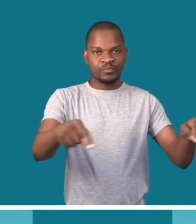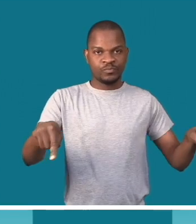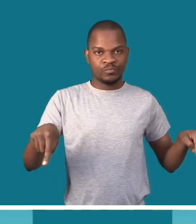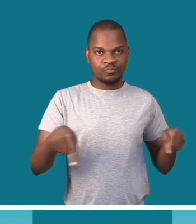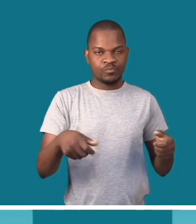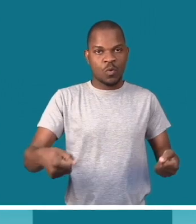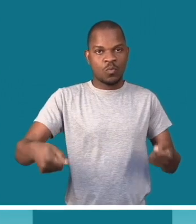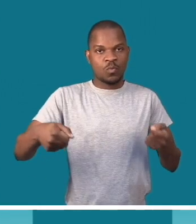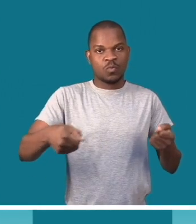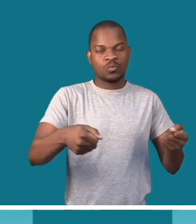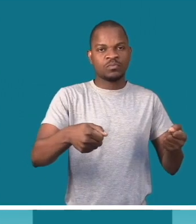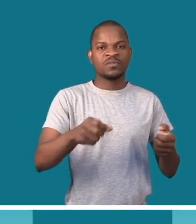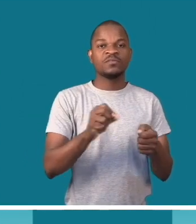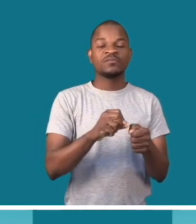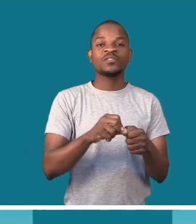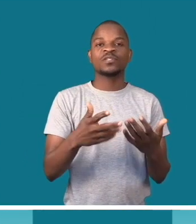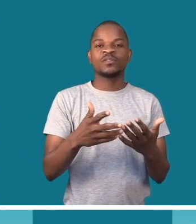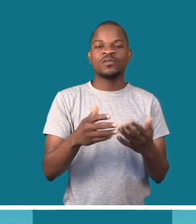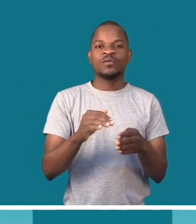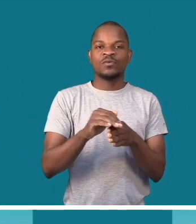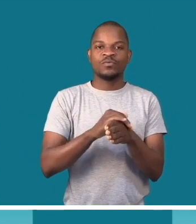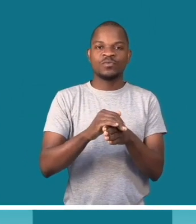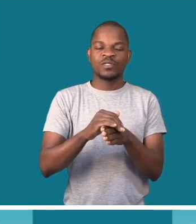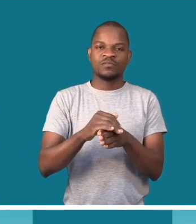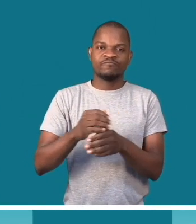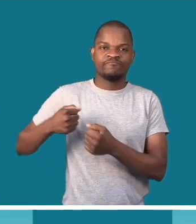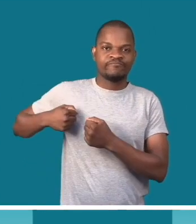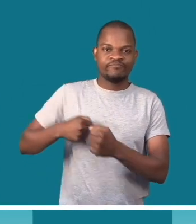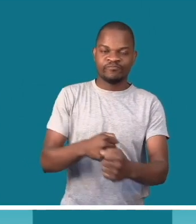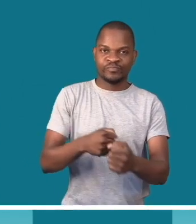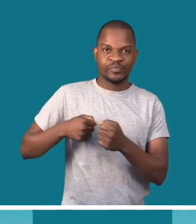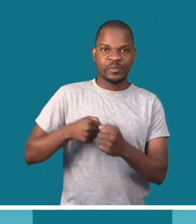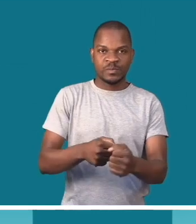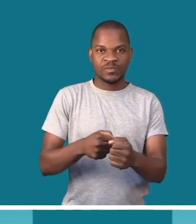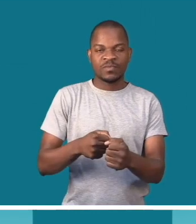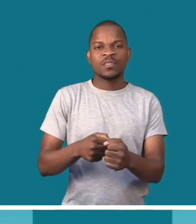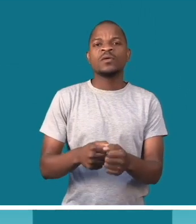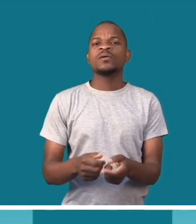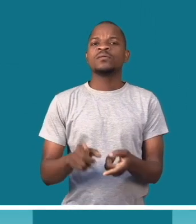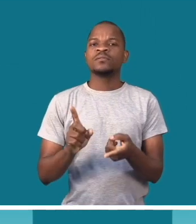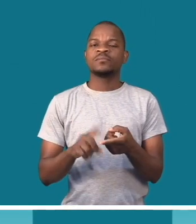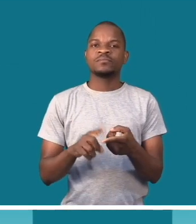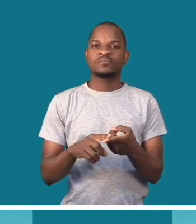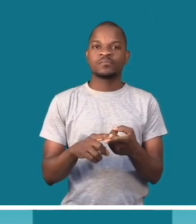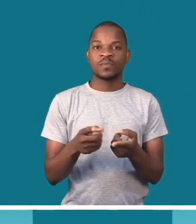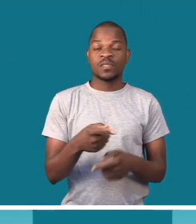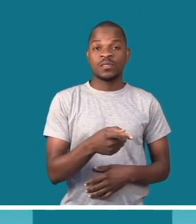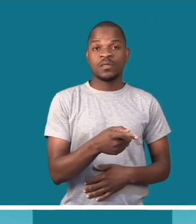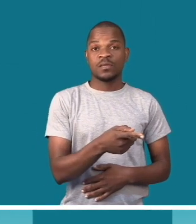tabuleiro é totalmente feito em paletes. Isto é tudo ripas, não é? De madeira.